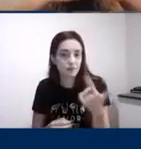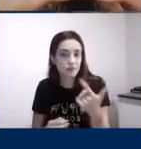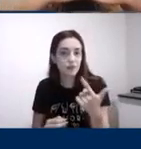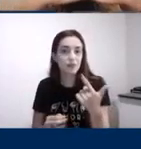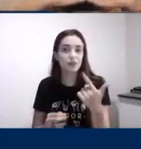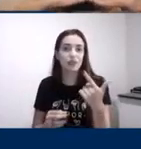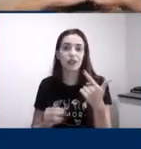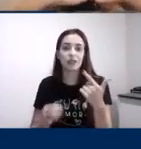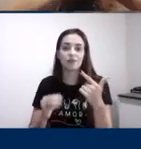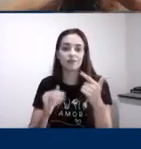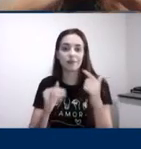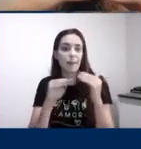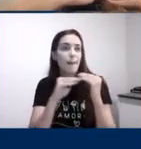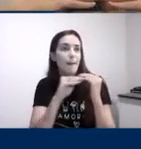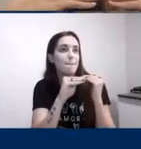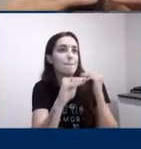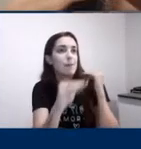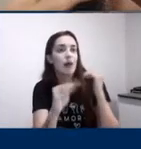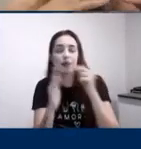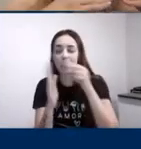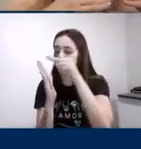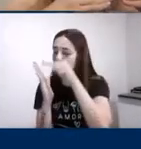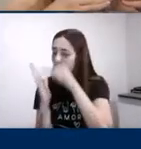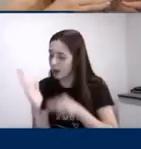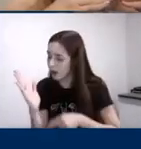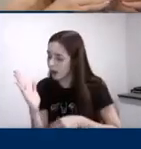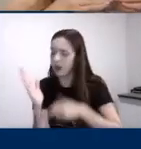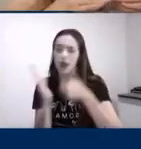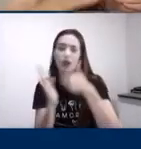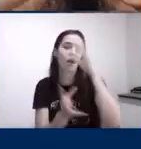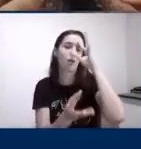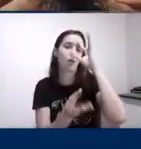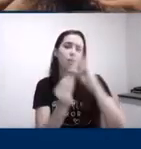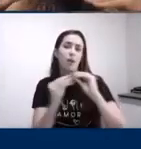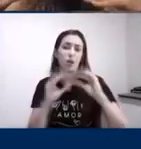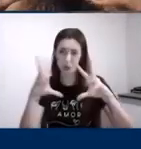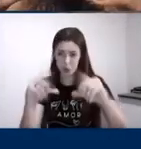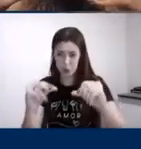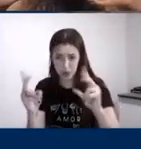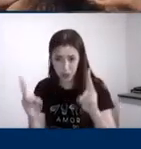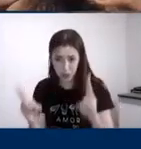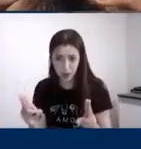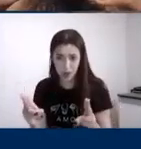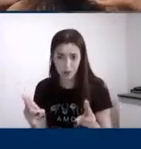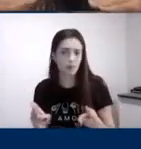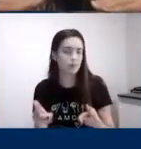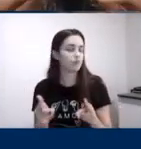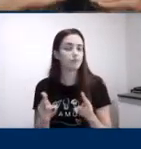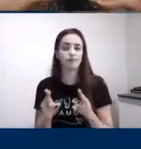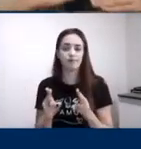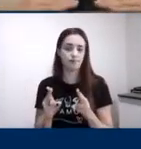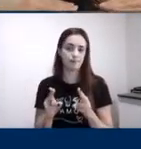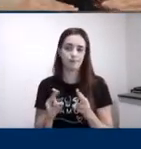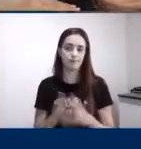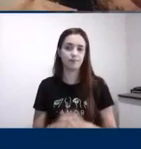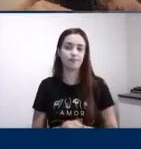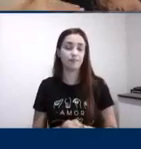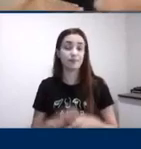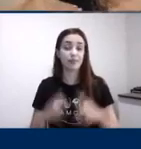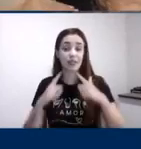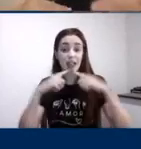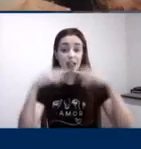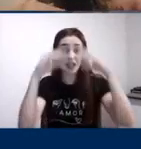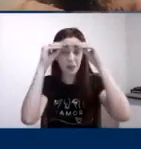compasso entre a minha decodificação da leitura e a linguagem oral a linguagem eu